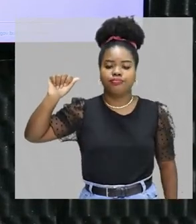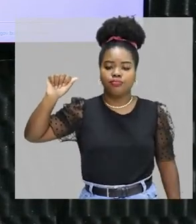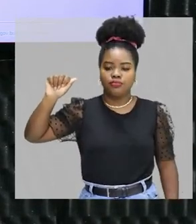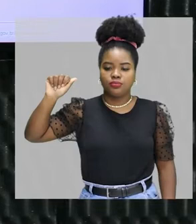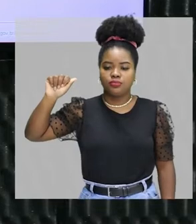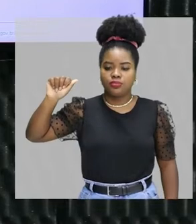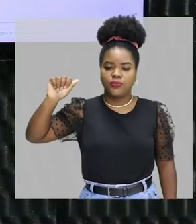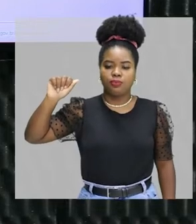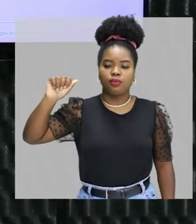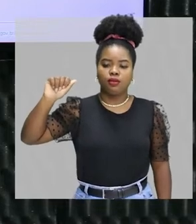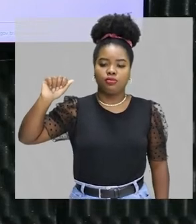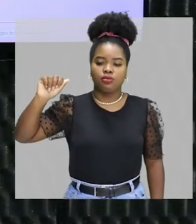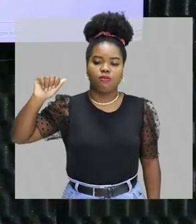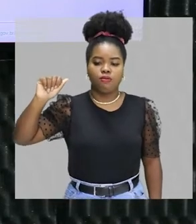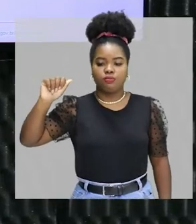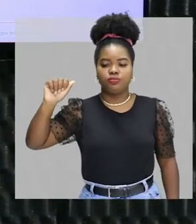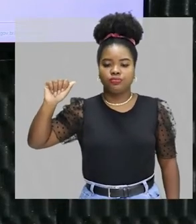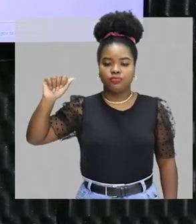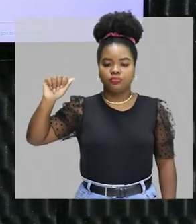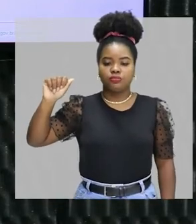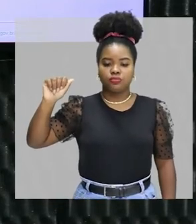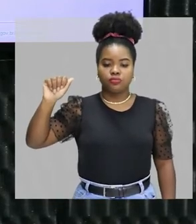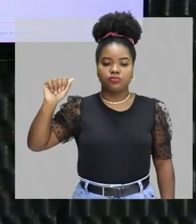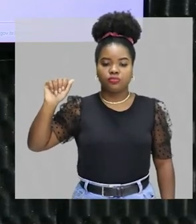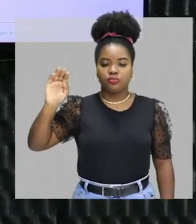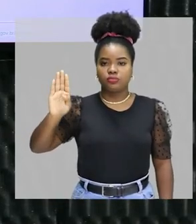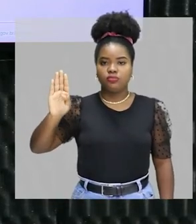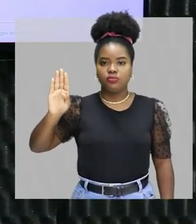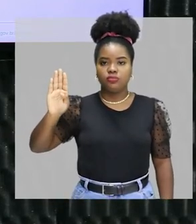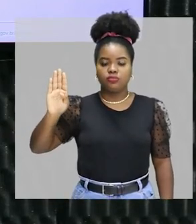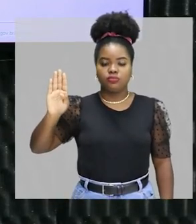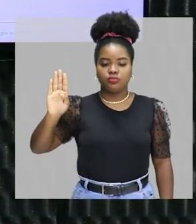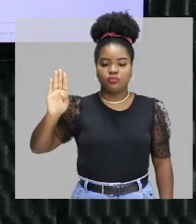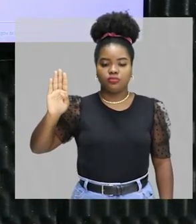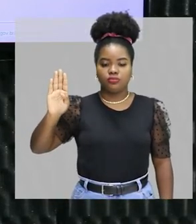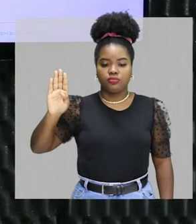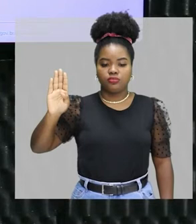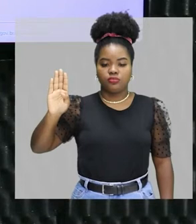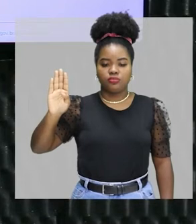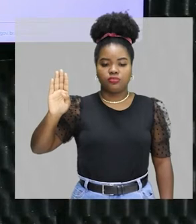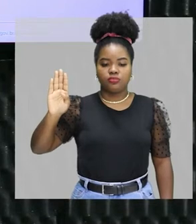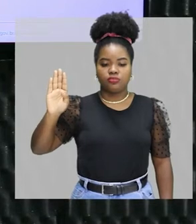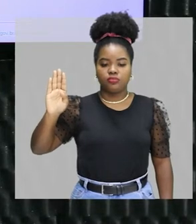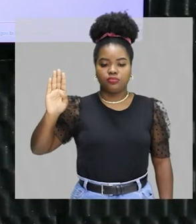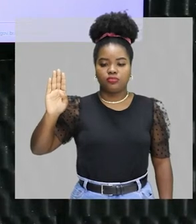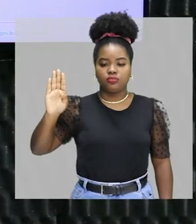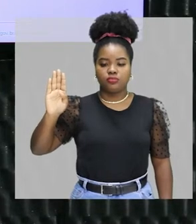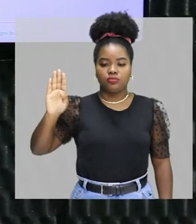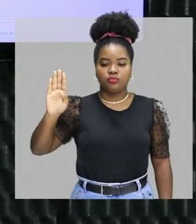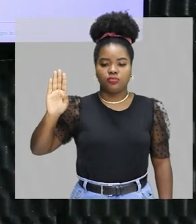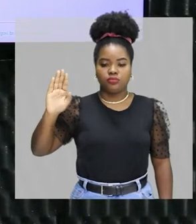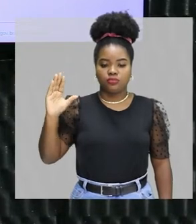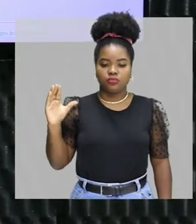acetato de etila sem alterar o conteúdo de água. Filtrar a mistura utilizando um funil comum e um papel de filtro.